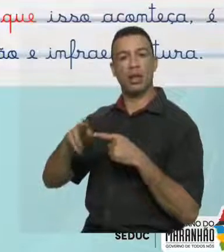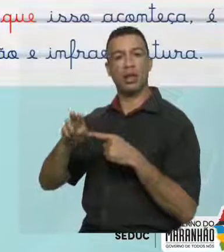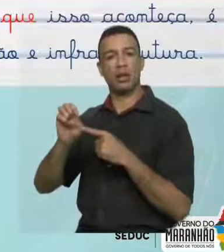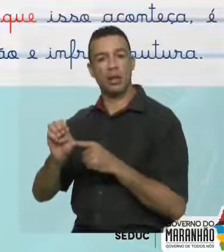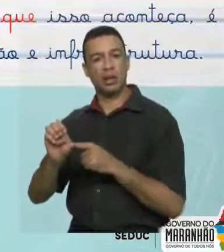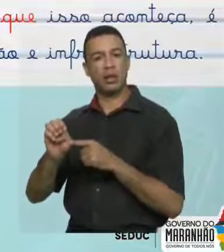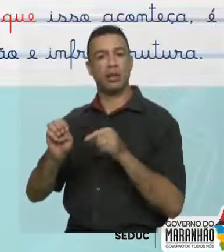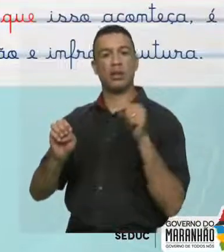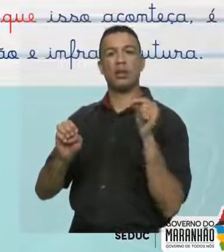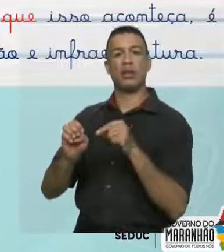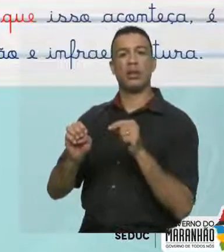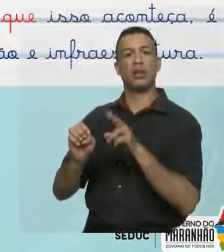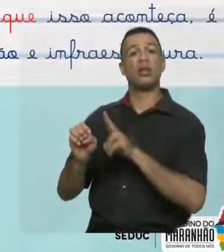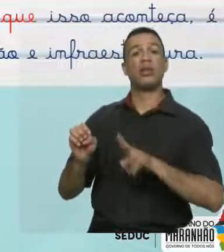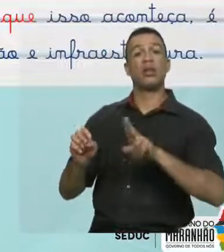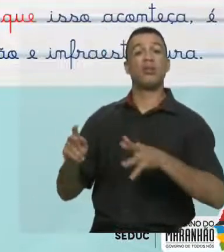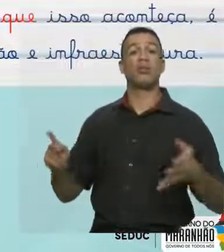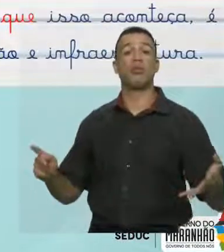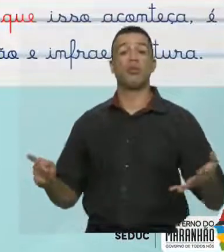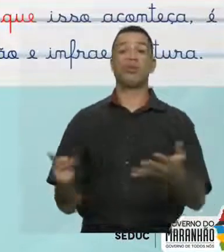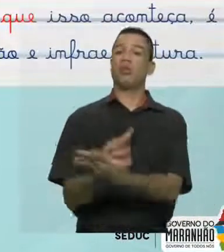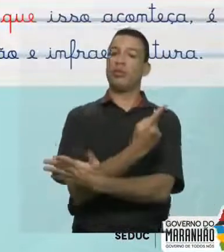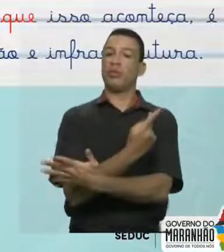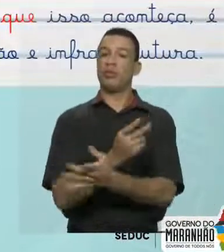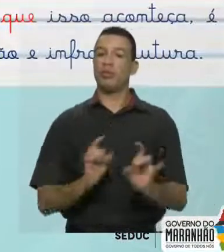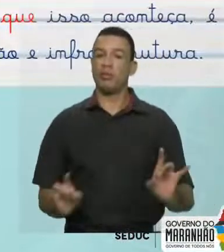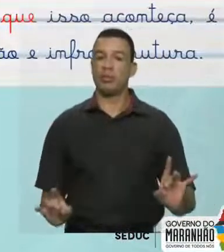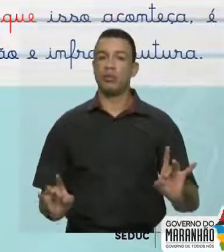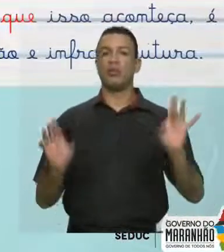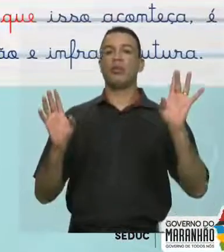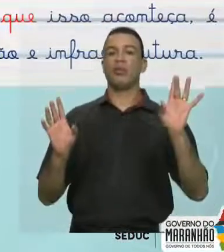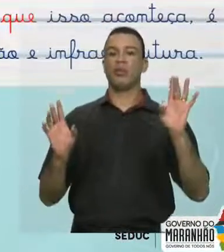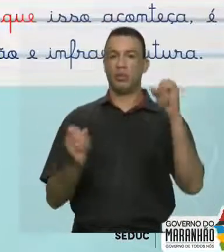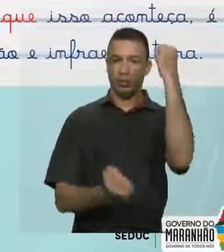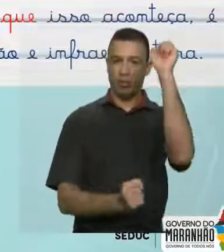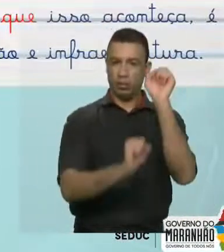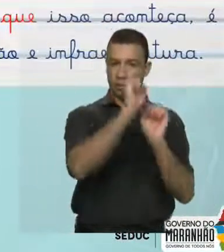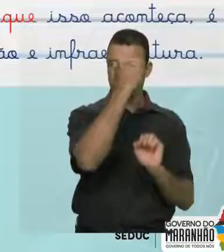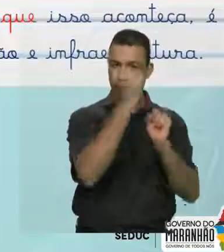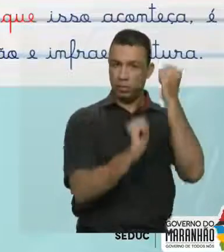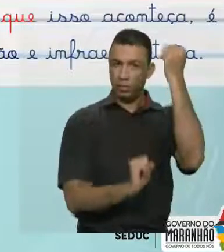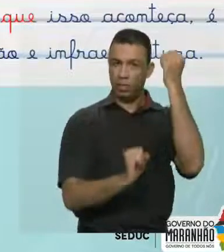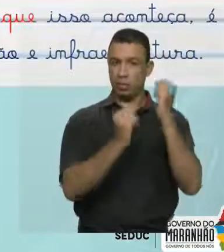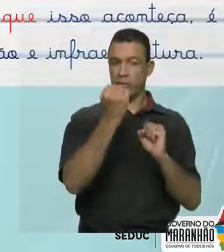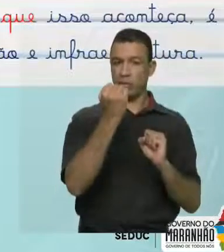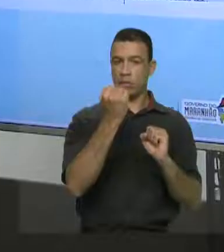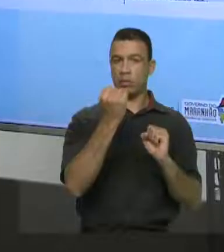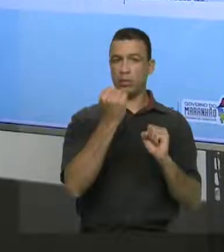resposta. Para que isso aconteça? Ou seja, para que a indústria brasileira se